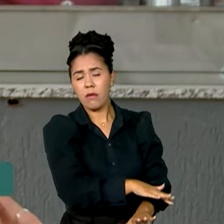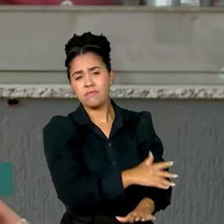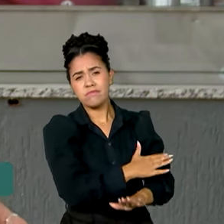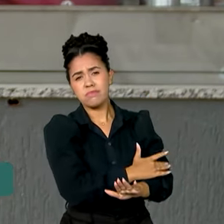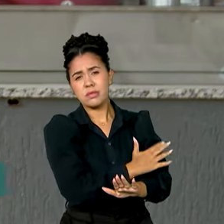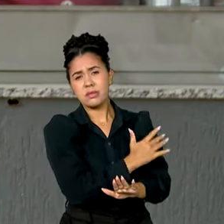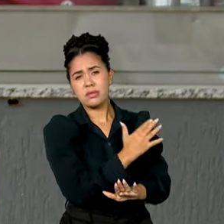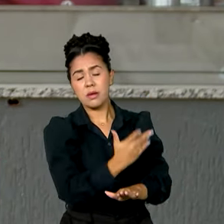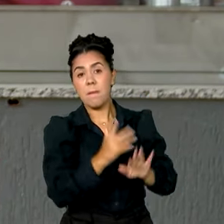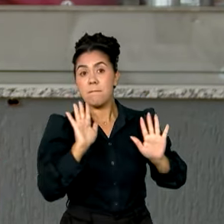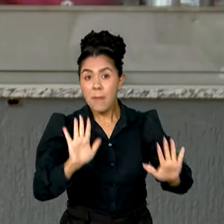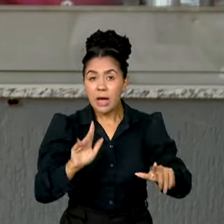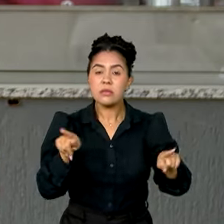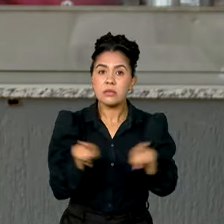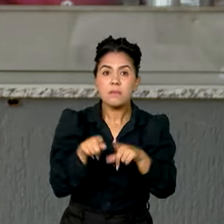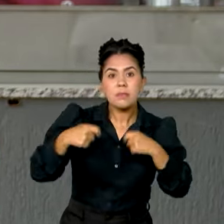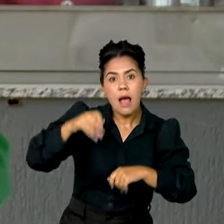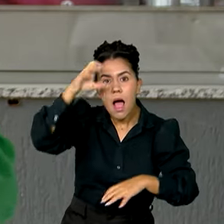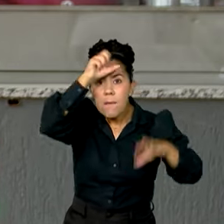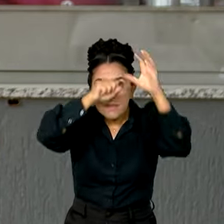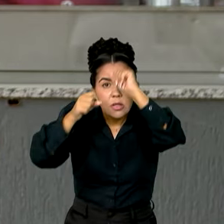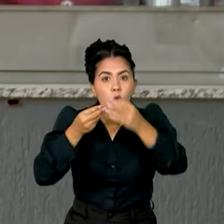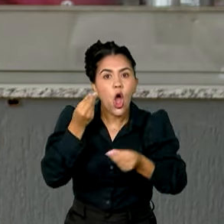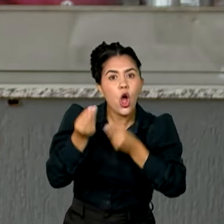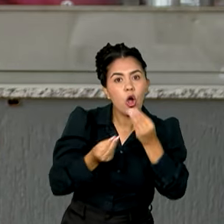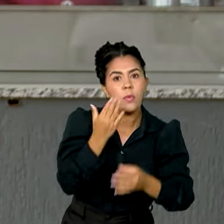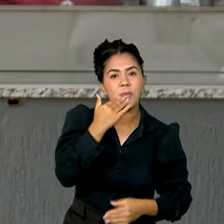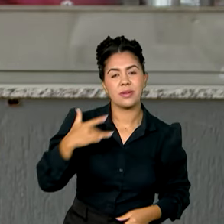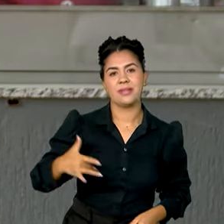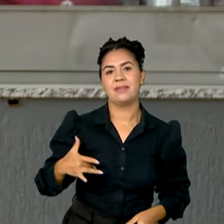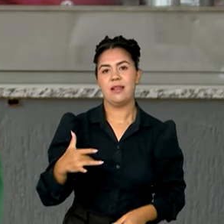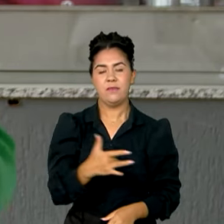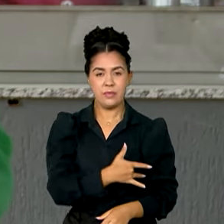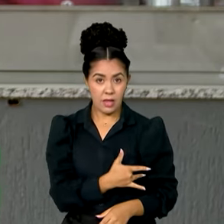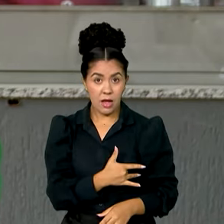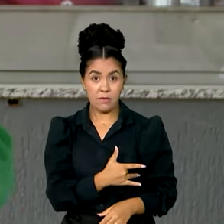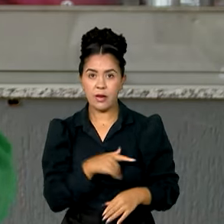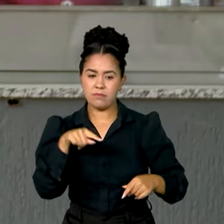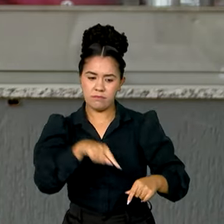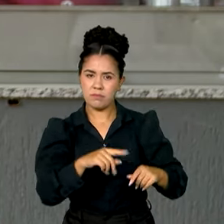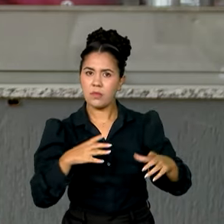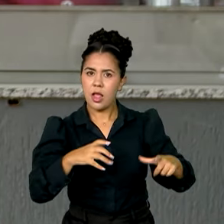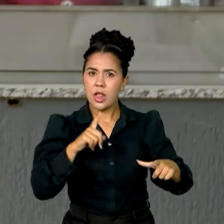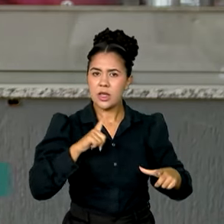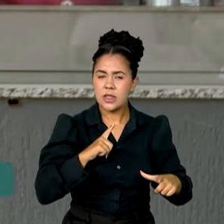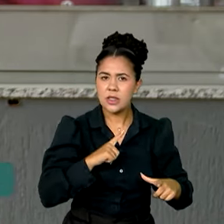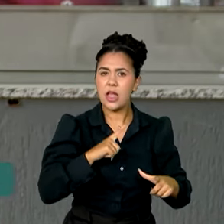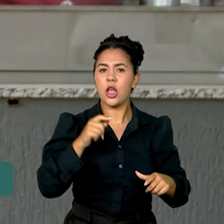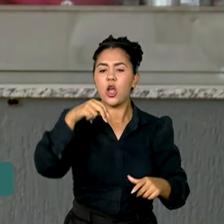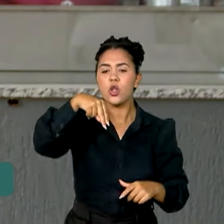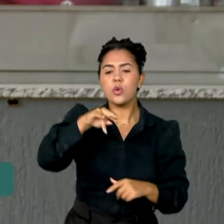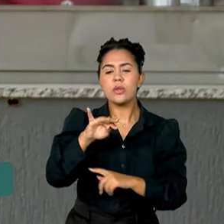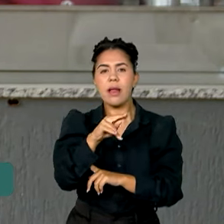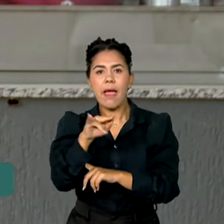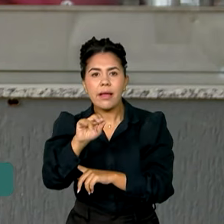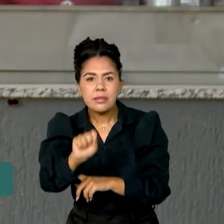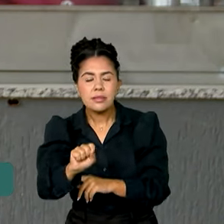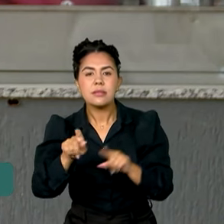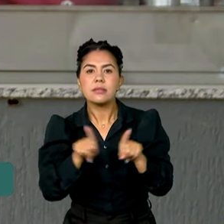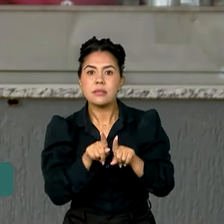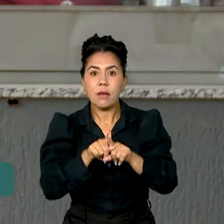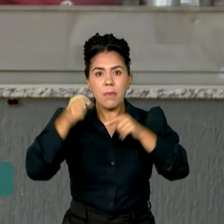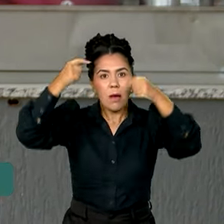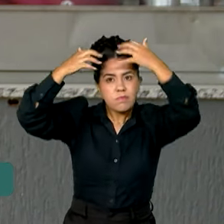natural que aqui ela também aprenda a comer de forma saudável. Uma alimentação rica em nutrientes favorece o desenvolvimento